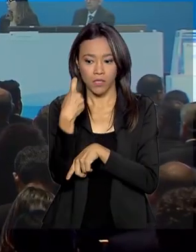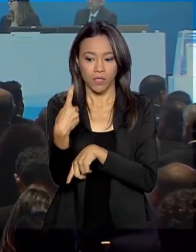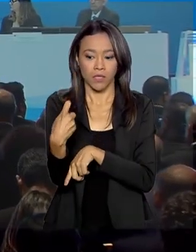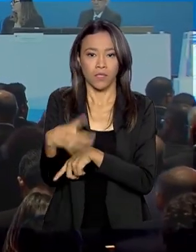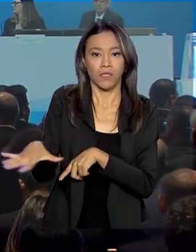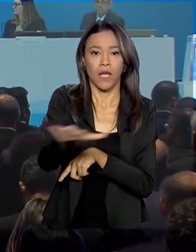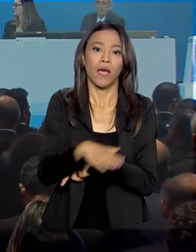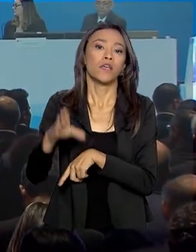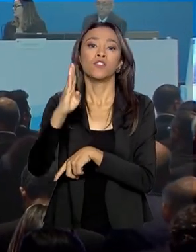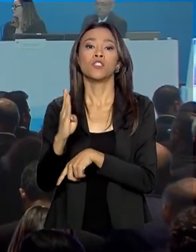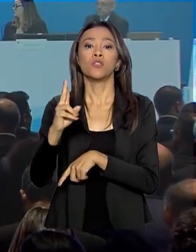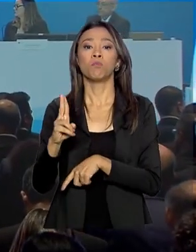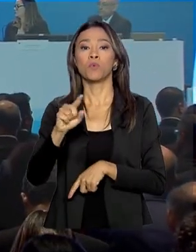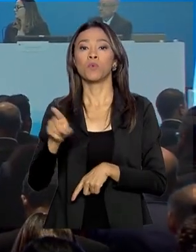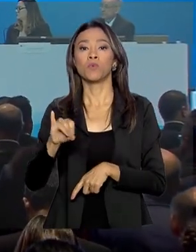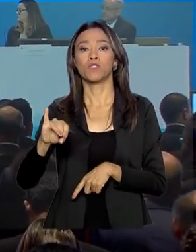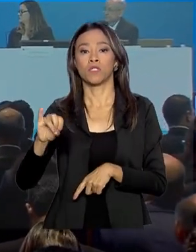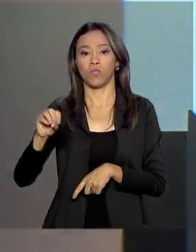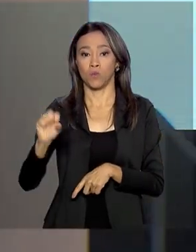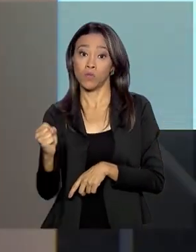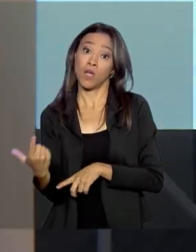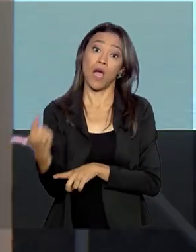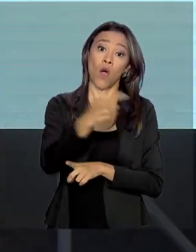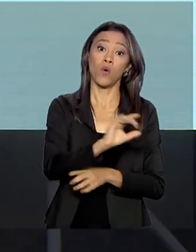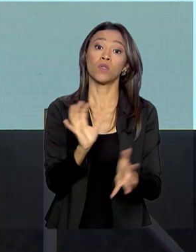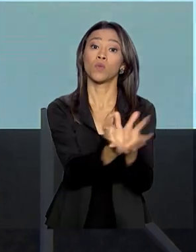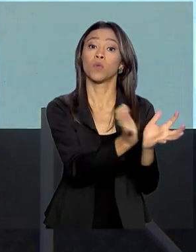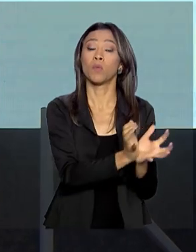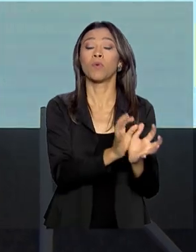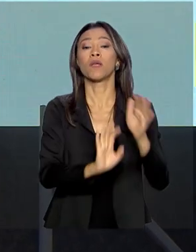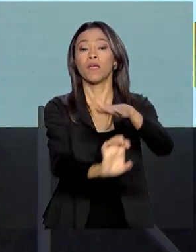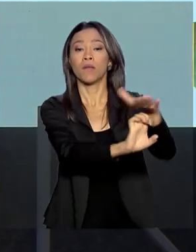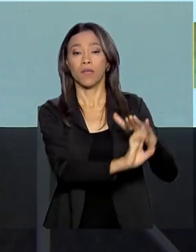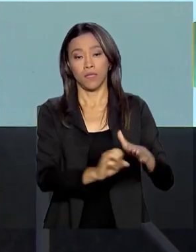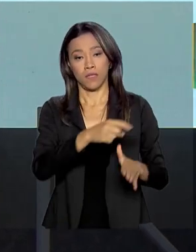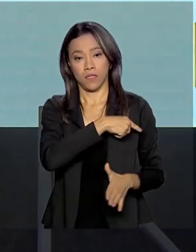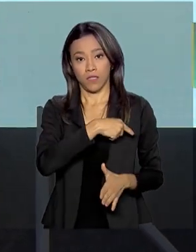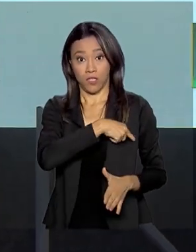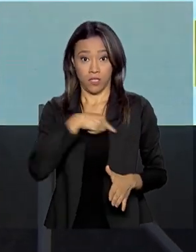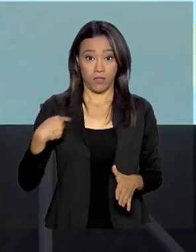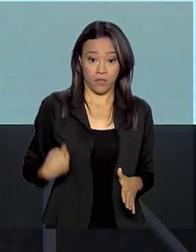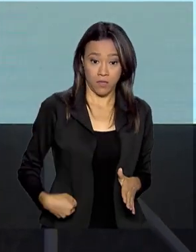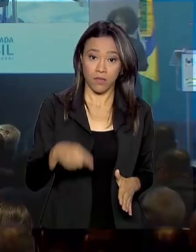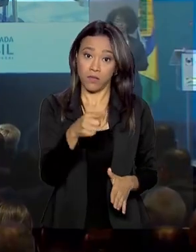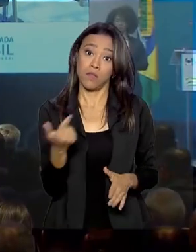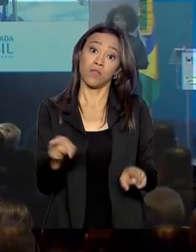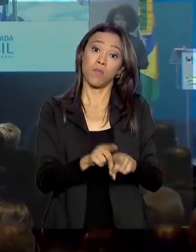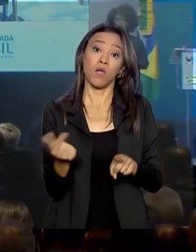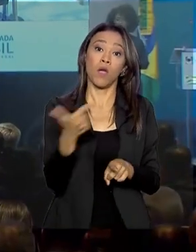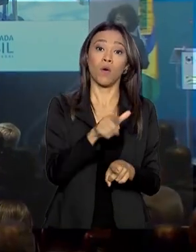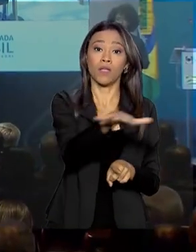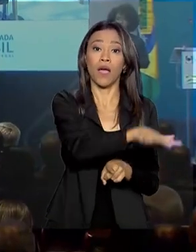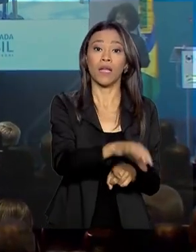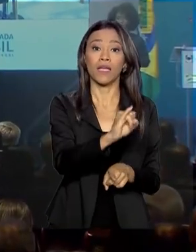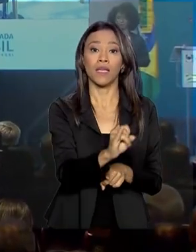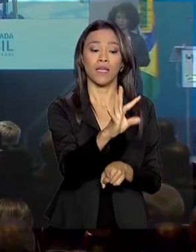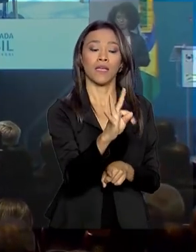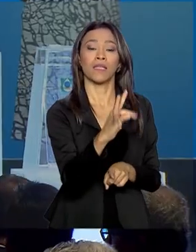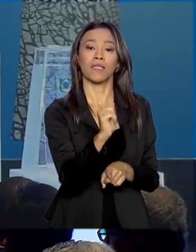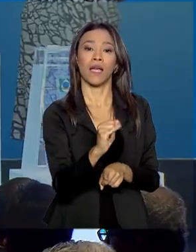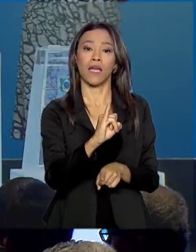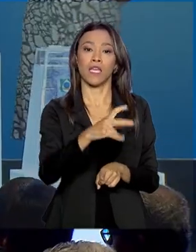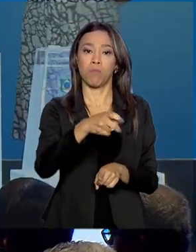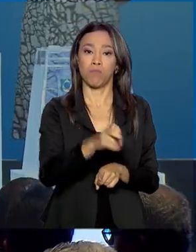num consórcio com outras duas companhias chinesas. E arrematou sozinha o campo de Itaipu. Já os campos de Atapu e